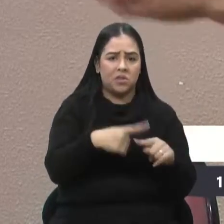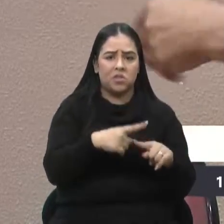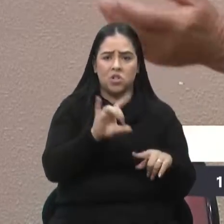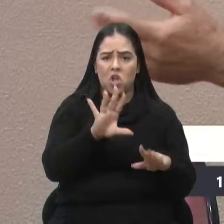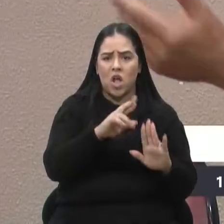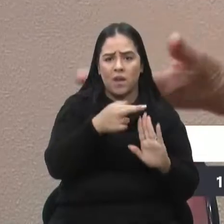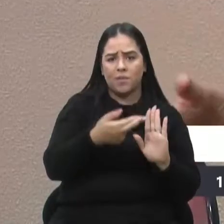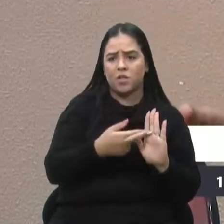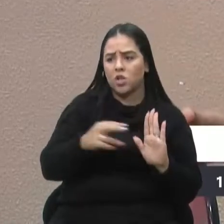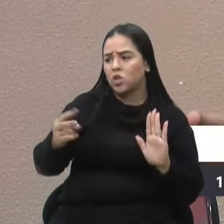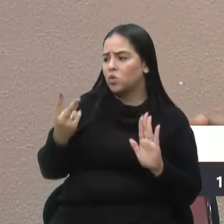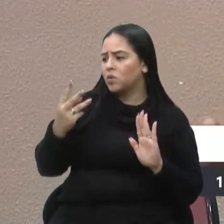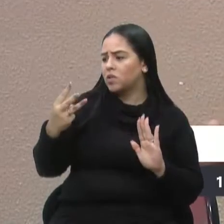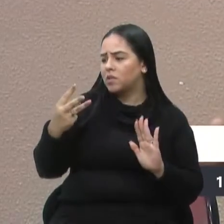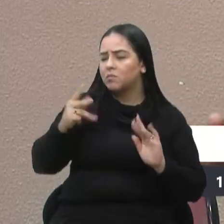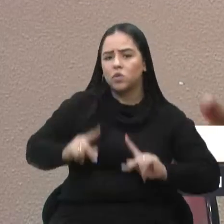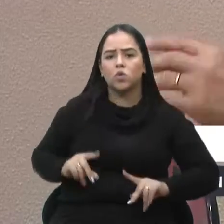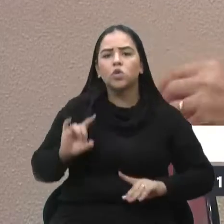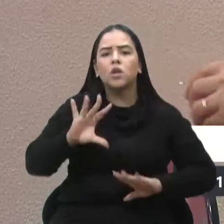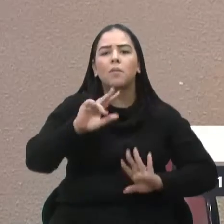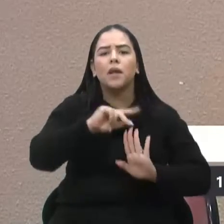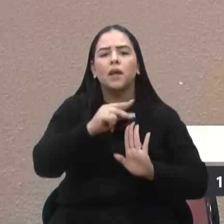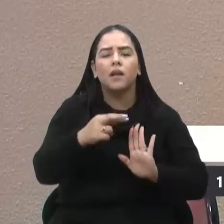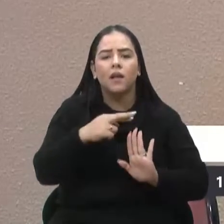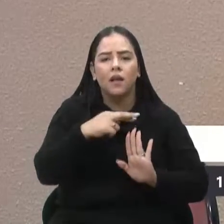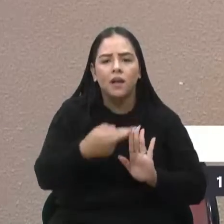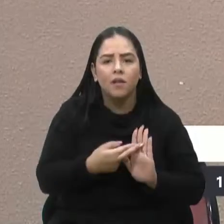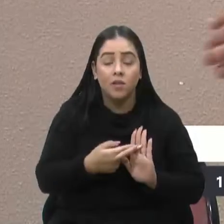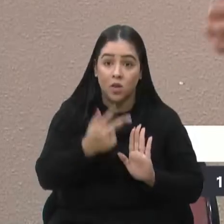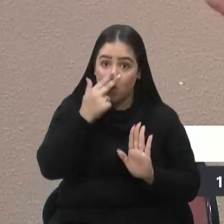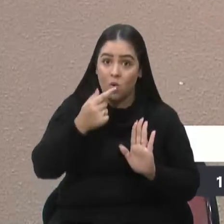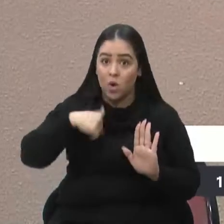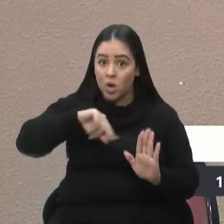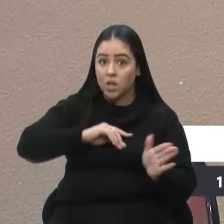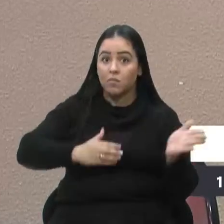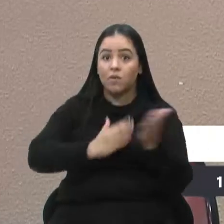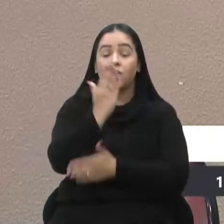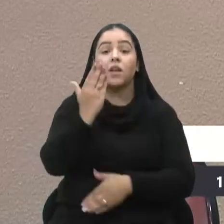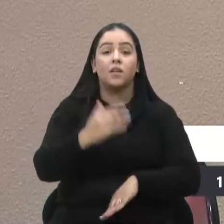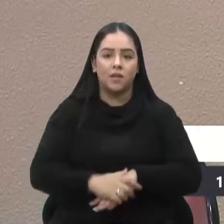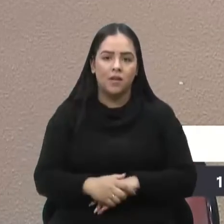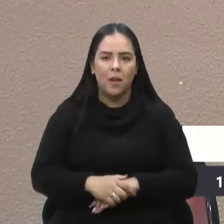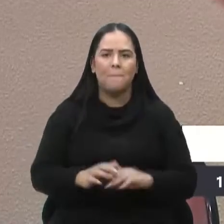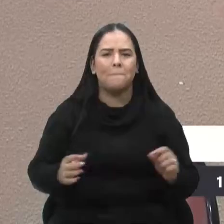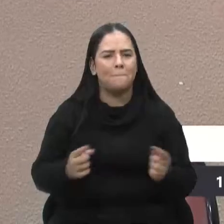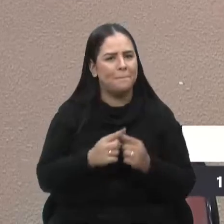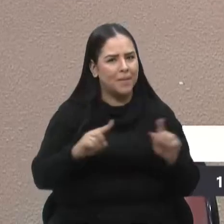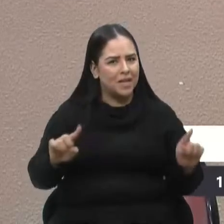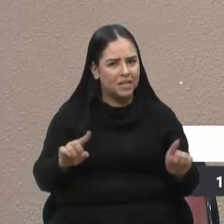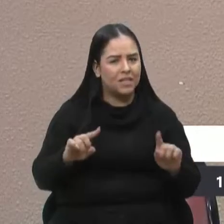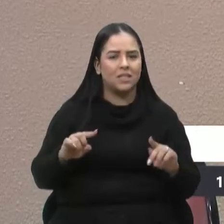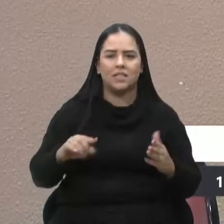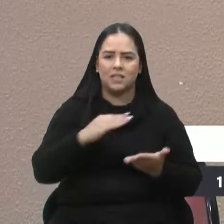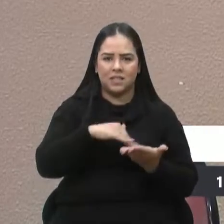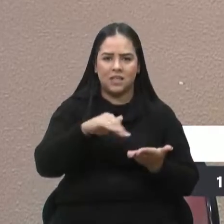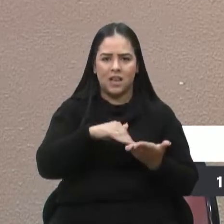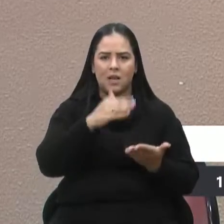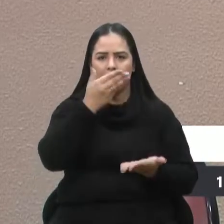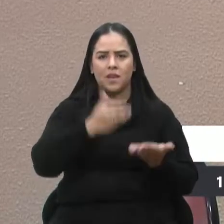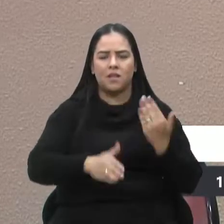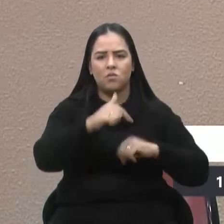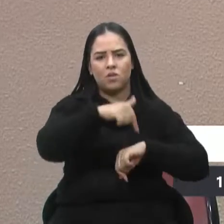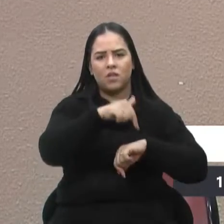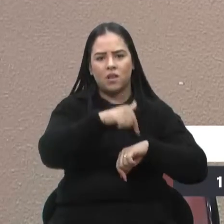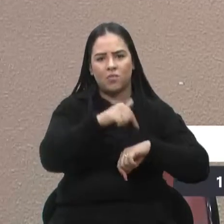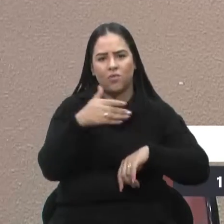Fica trabalhando para isso. Mesmo que vamos aprovar. É autonomia, vamos aprovar. Agora, a secretária está perdendo tempo, vem aqui,